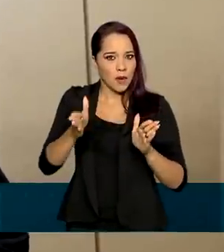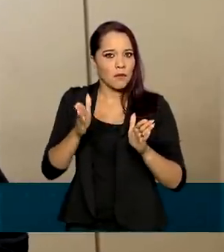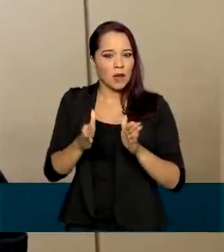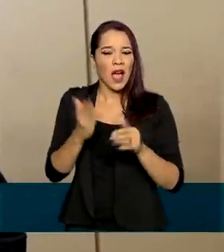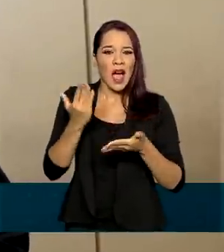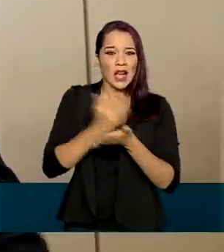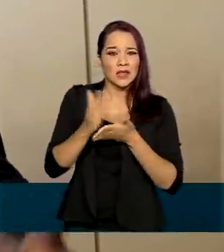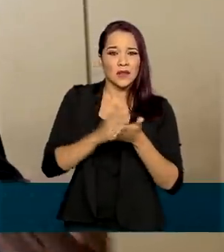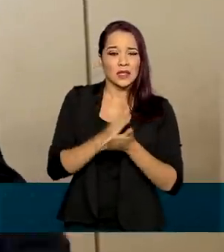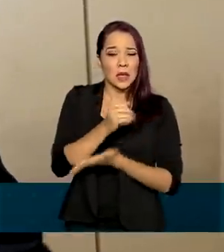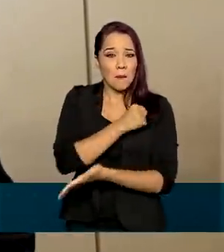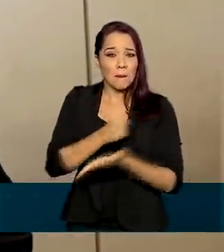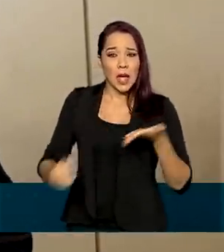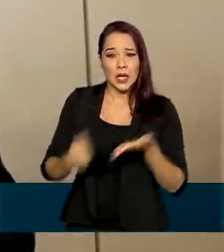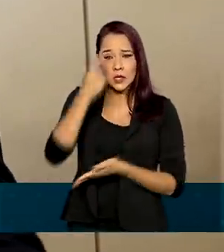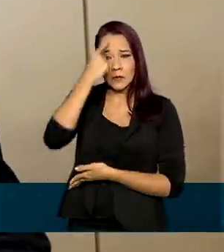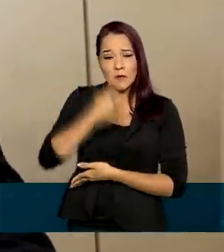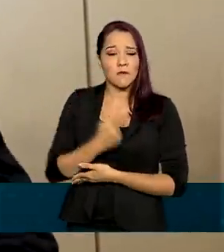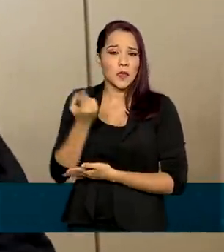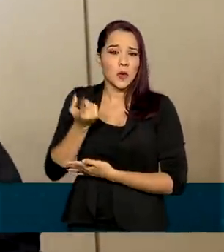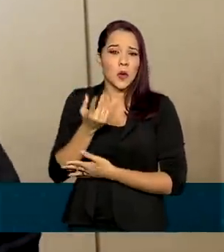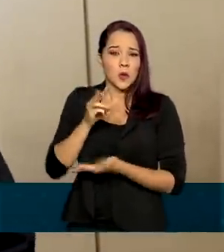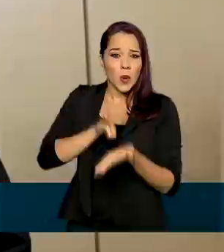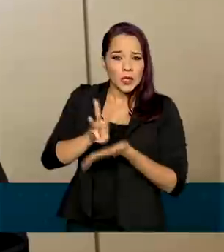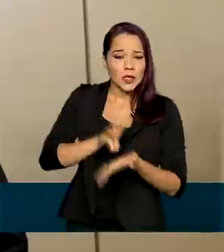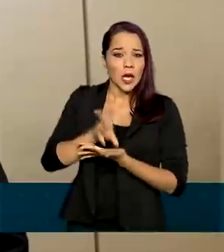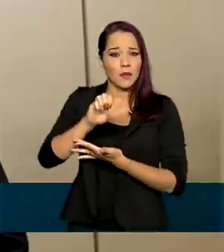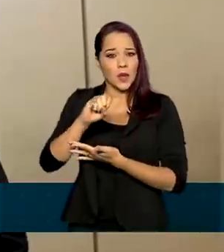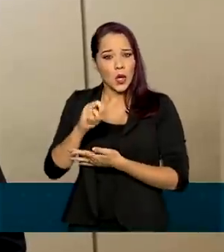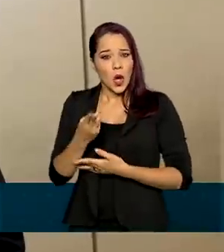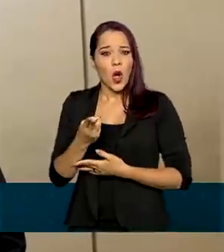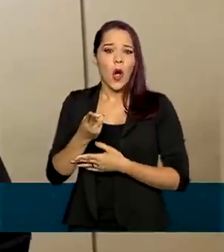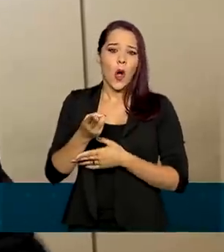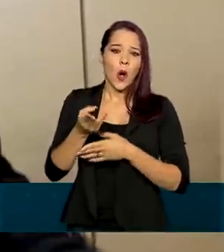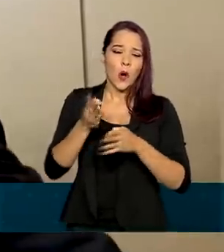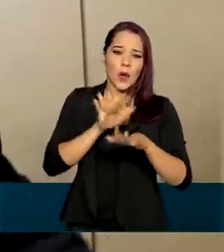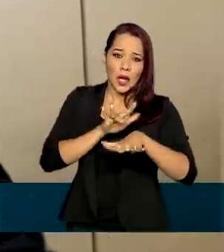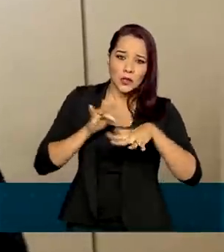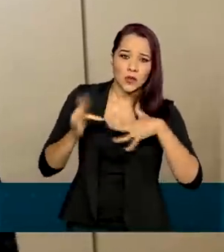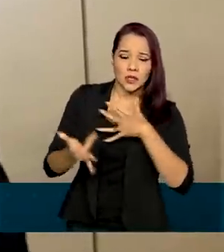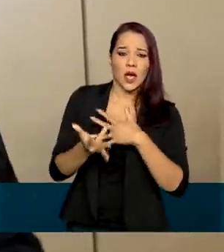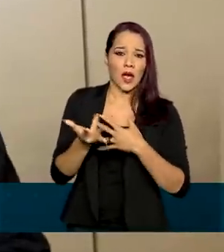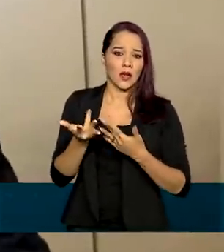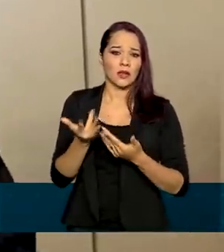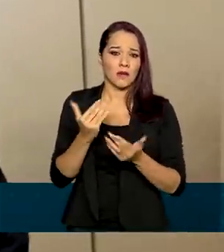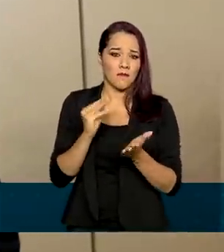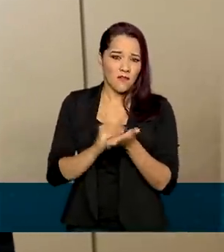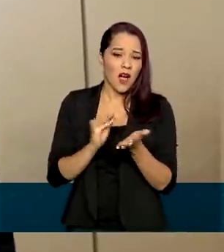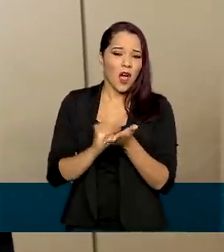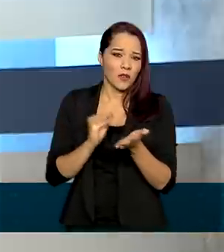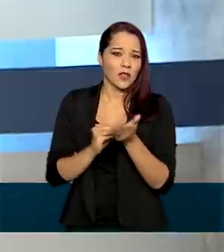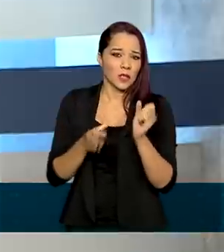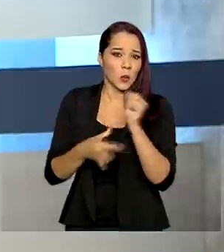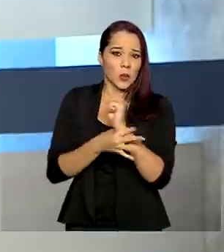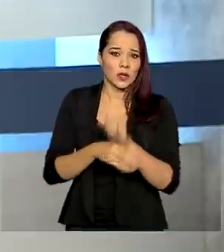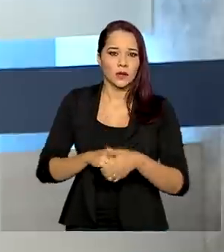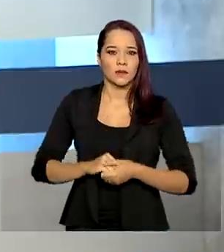perfil no WhatsApp e de rede social por não ter verificação em duas etapas e por fim cuidar de atenção.